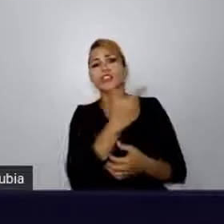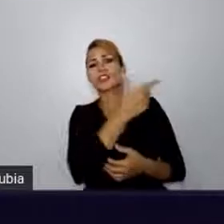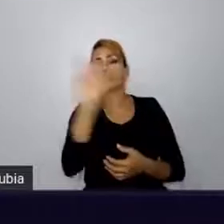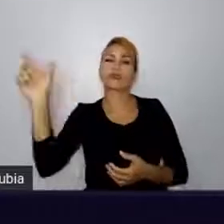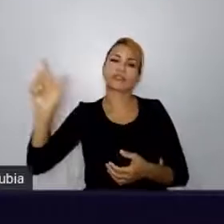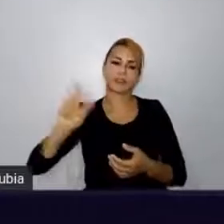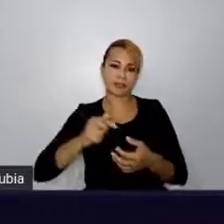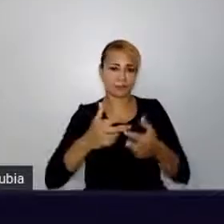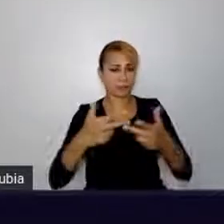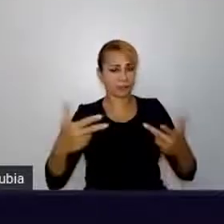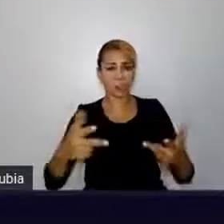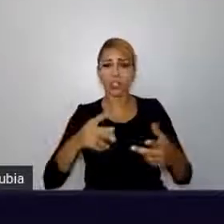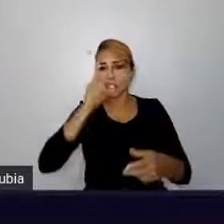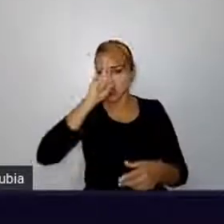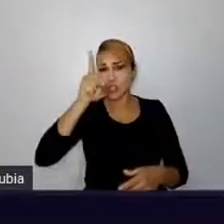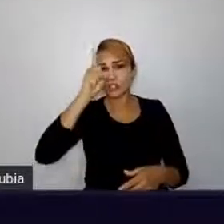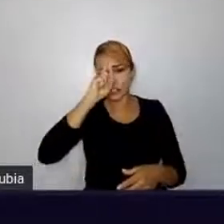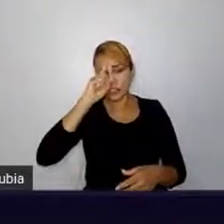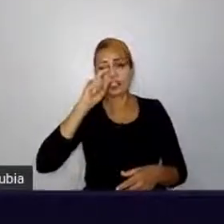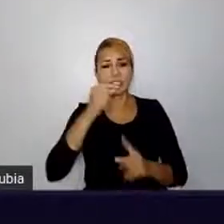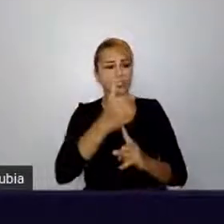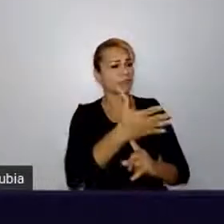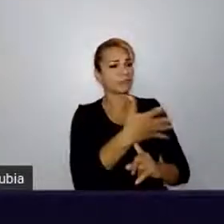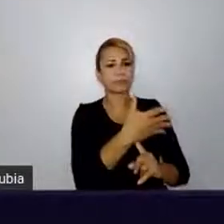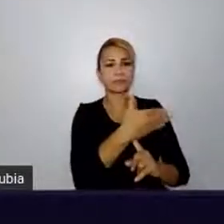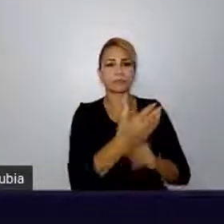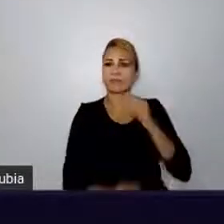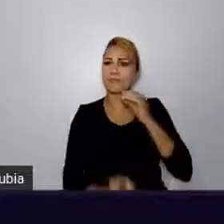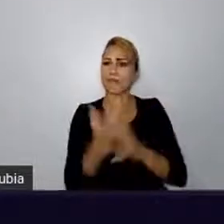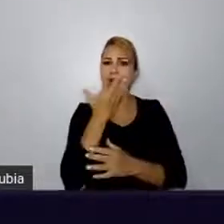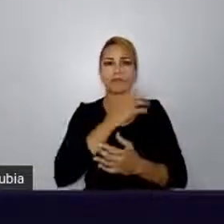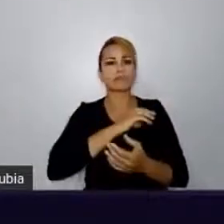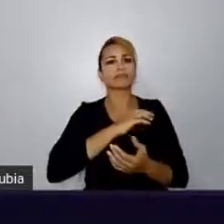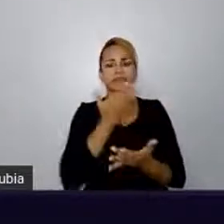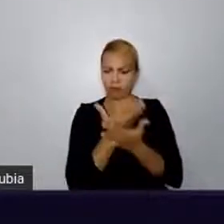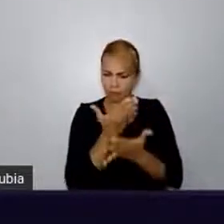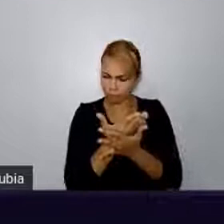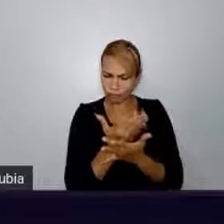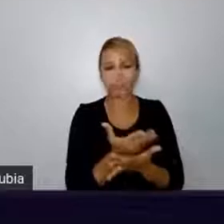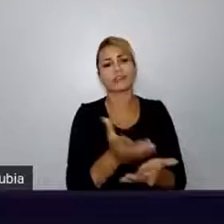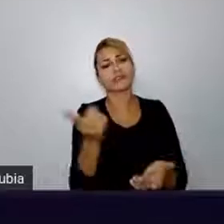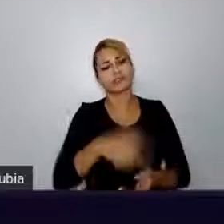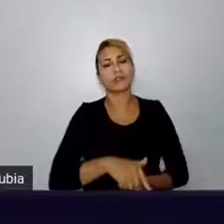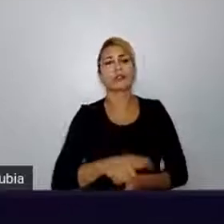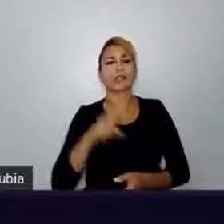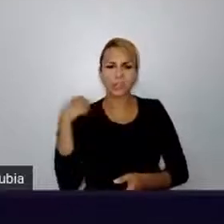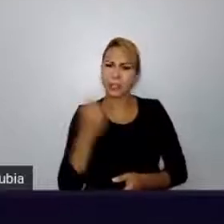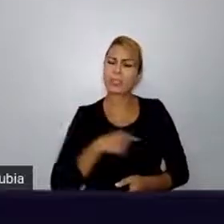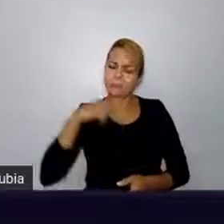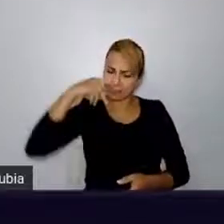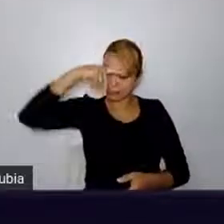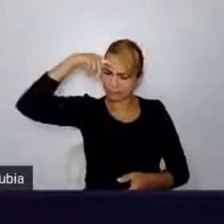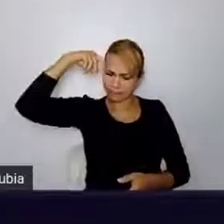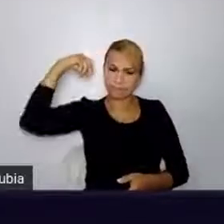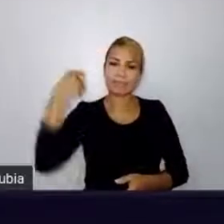Todos os dias, várias tecnologias diferentes surgem, a gente tem que estudar tudo de novo. Tem que apanhar, tem que ir no Stack Overflow.